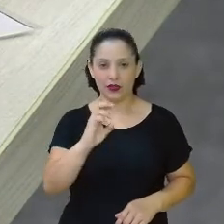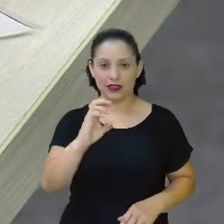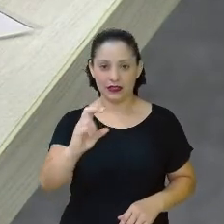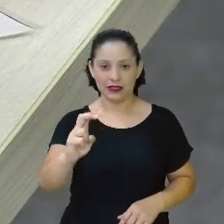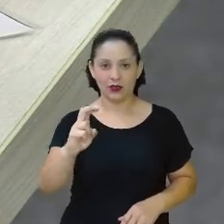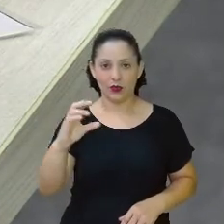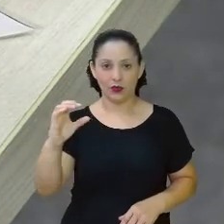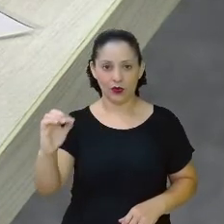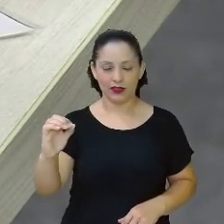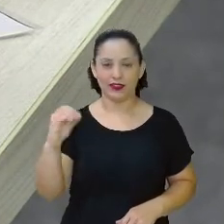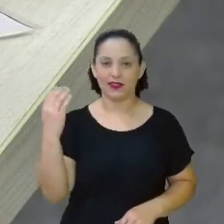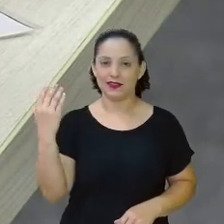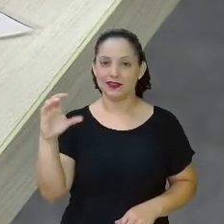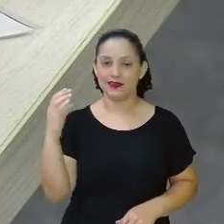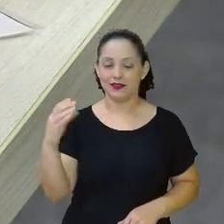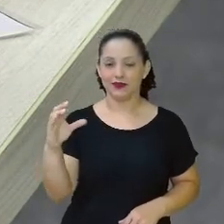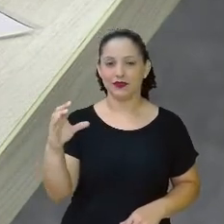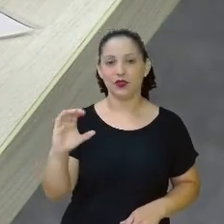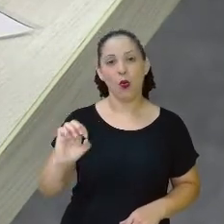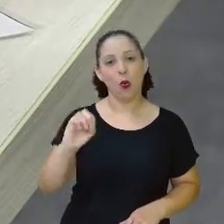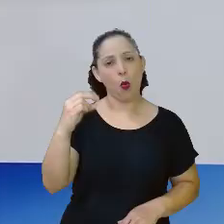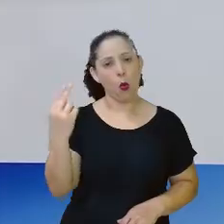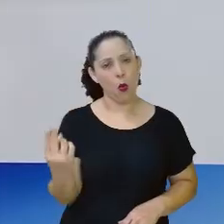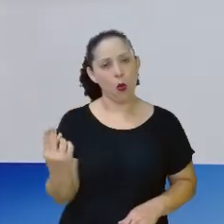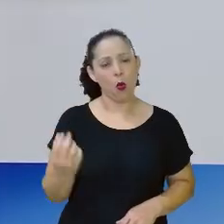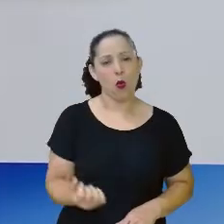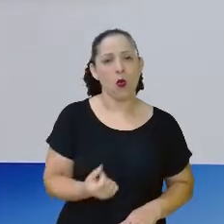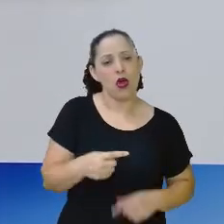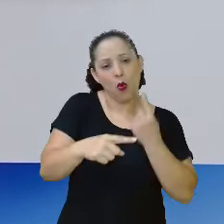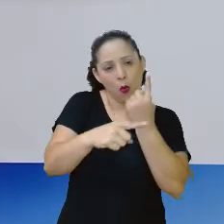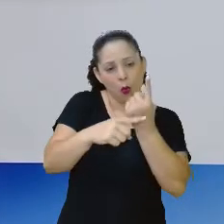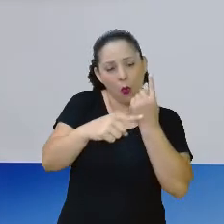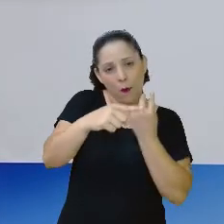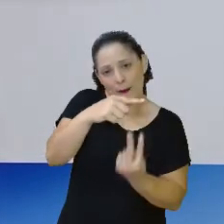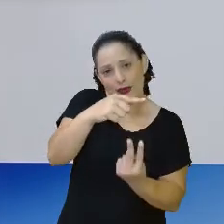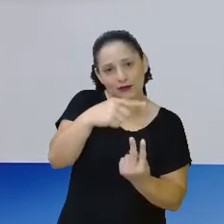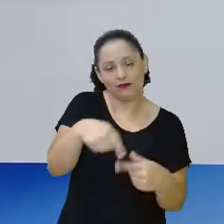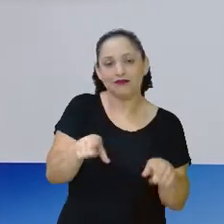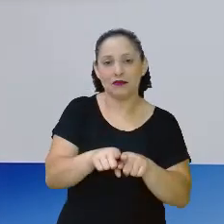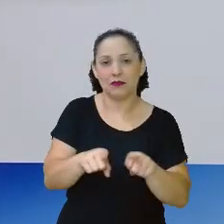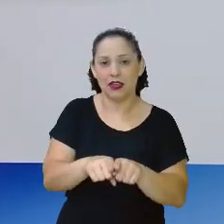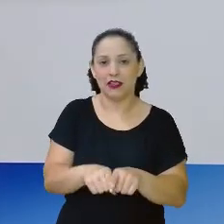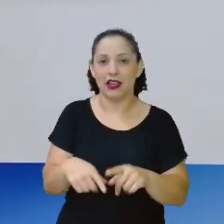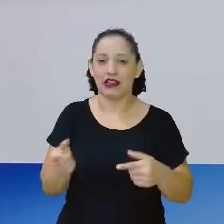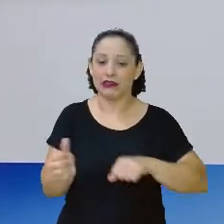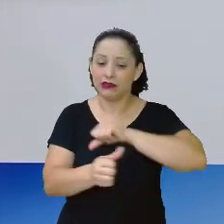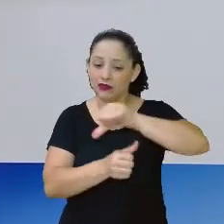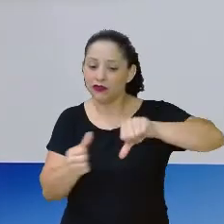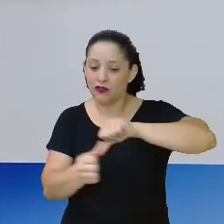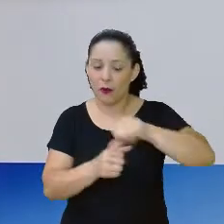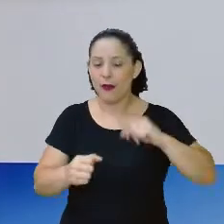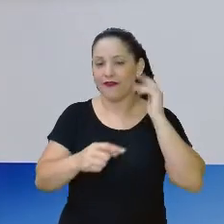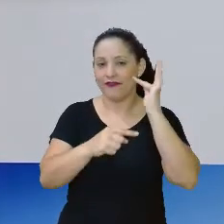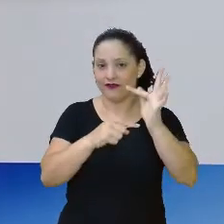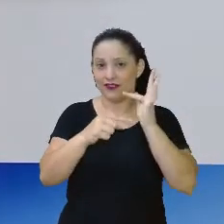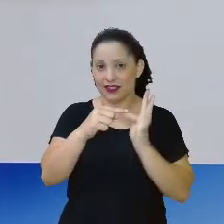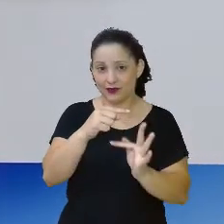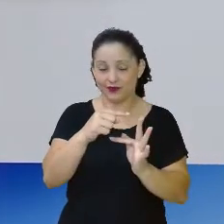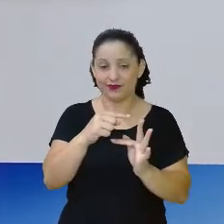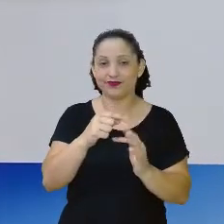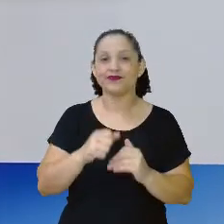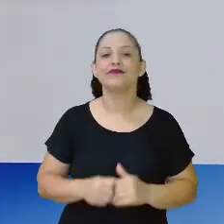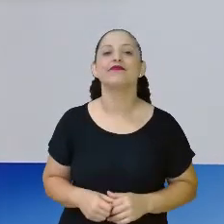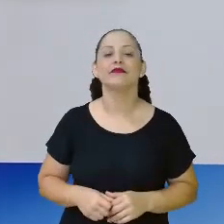ou cinco décimo, ou um meio, né, porque a gente pode fazer essa equivalência, porque cinquenta